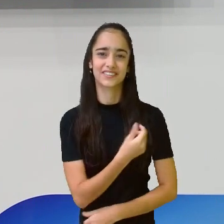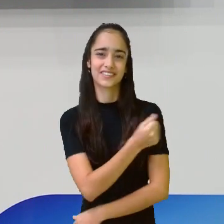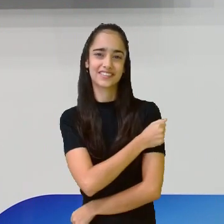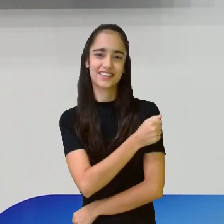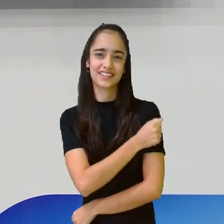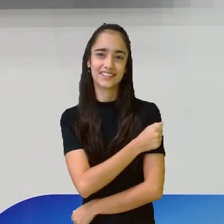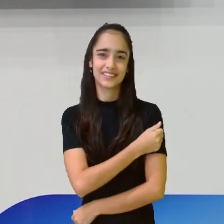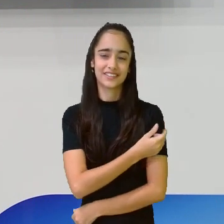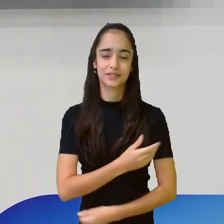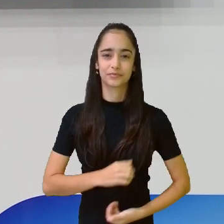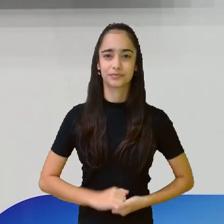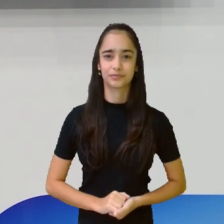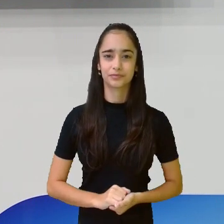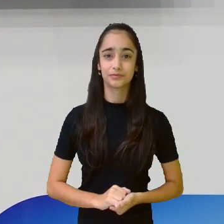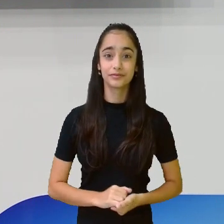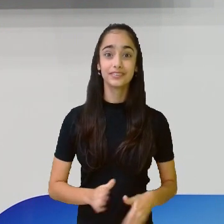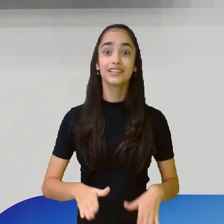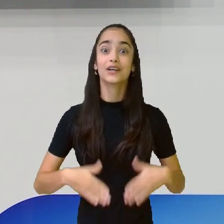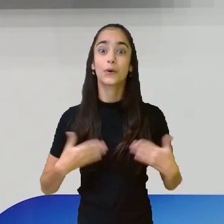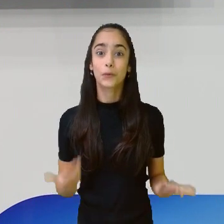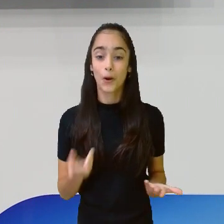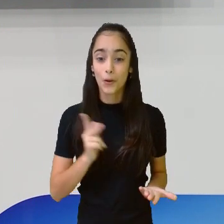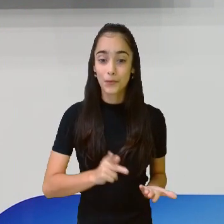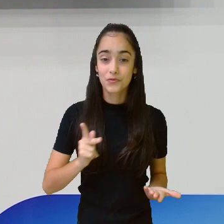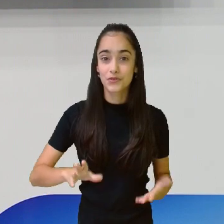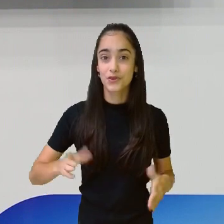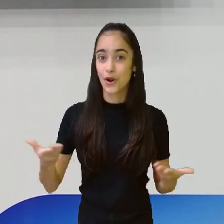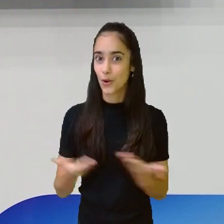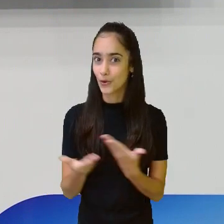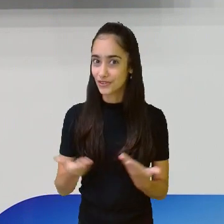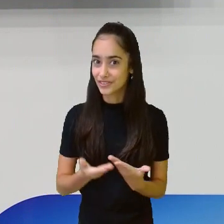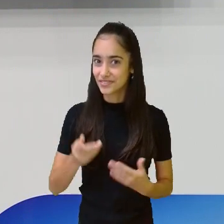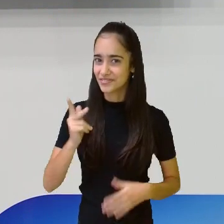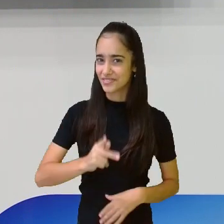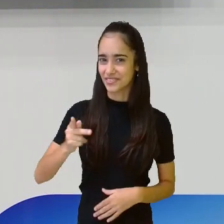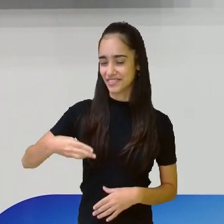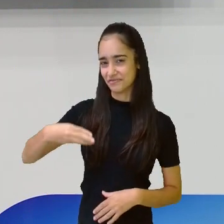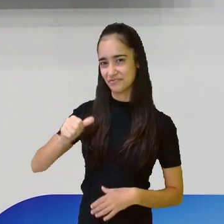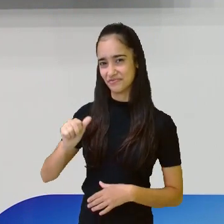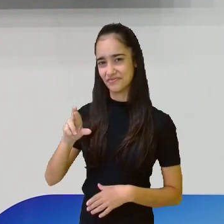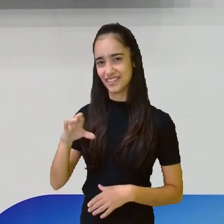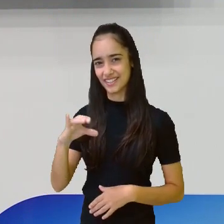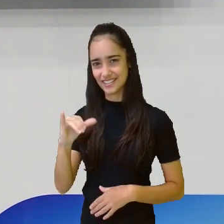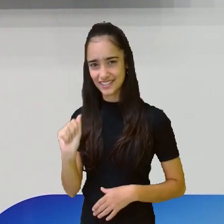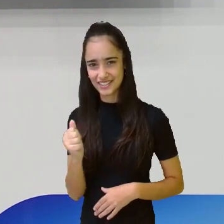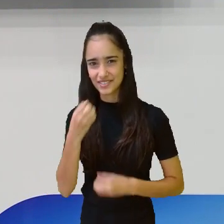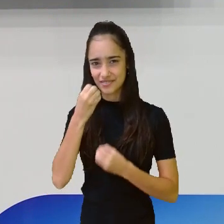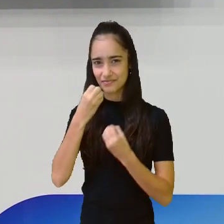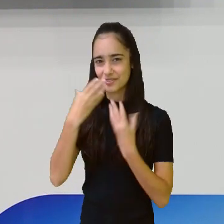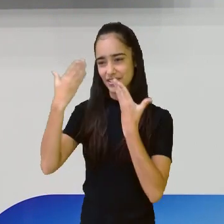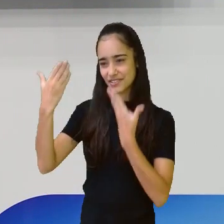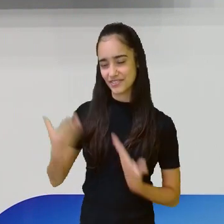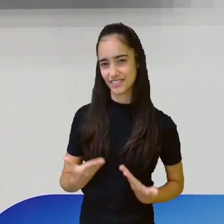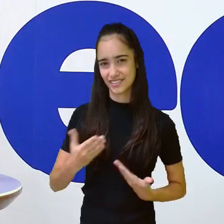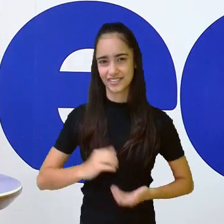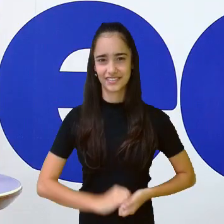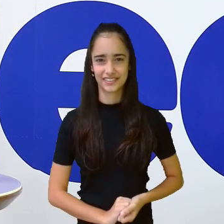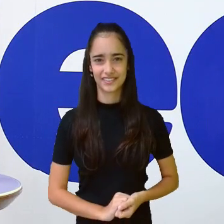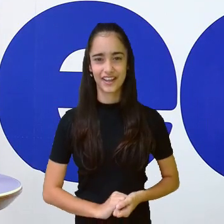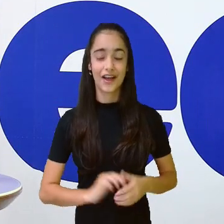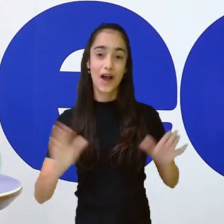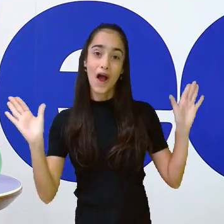chat. E quem está lá é a professora Márcia. Vamos dar as boas-vindas para a professora Márcia. Olá,